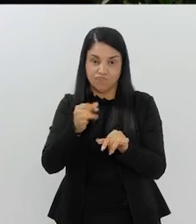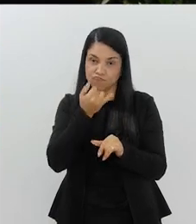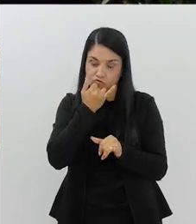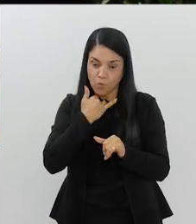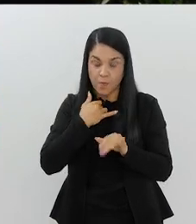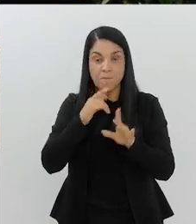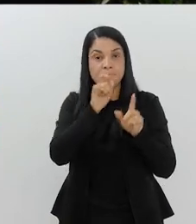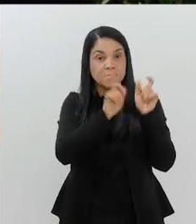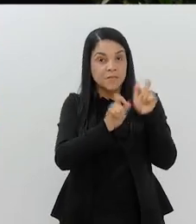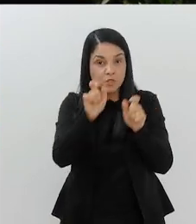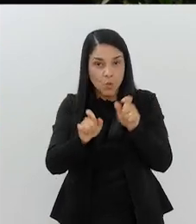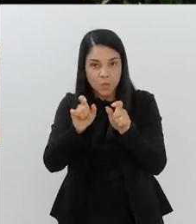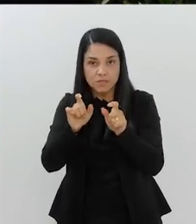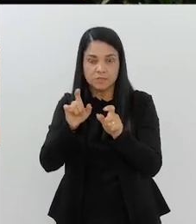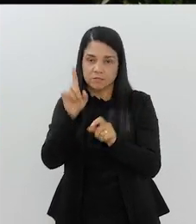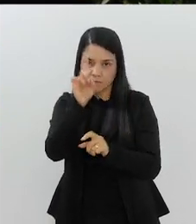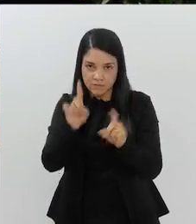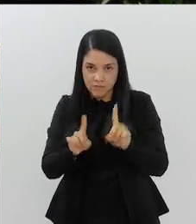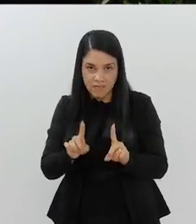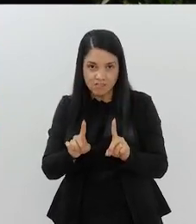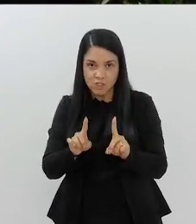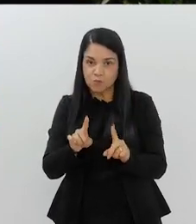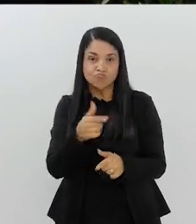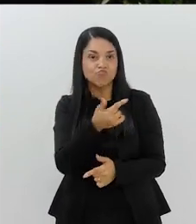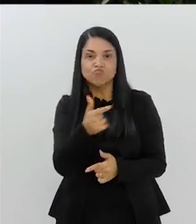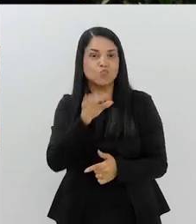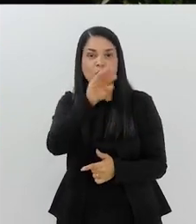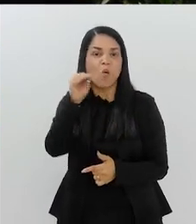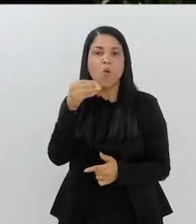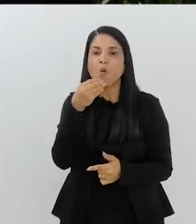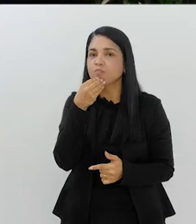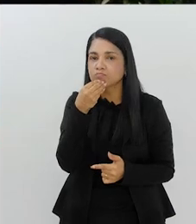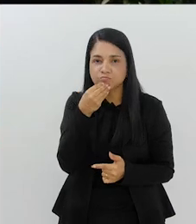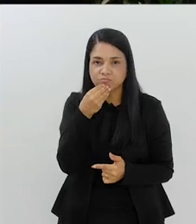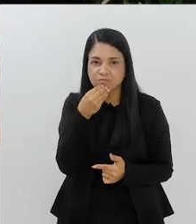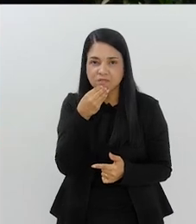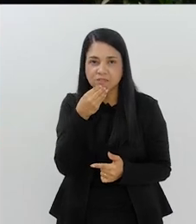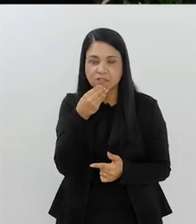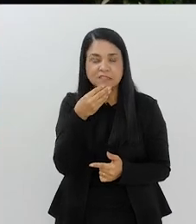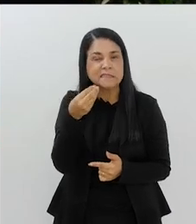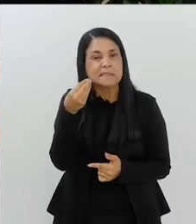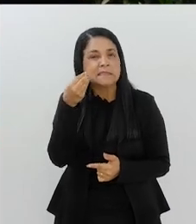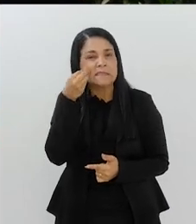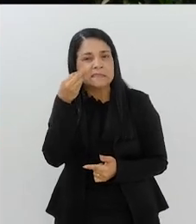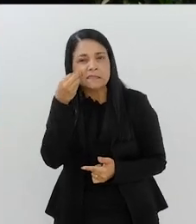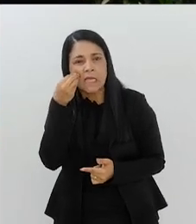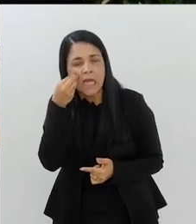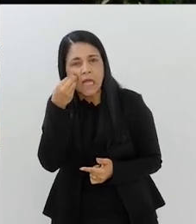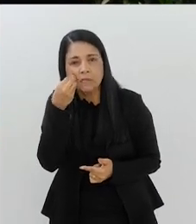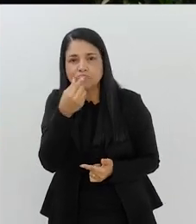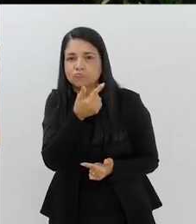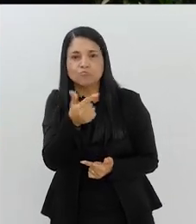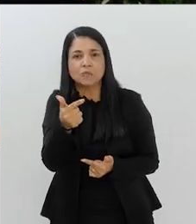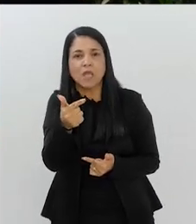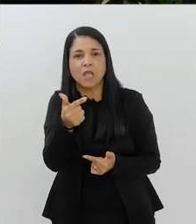aliás, muitas pessoas que são deficientes, elas não têm essa oportunidade de tentar